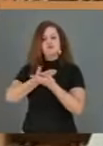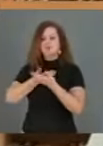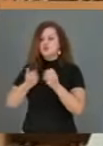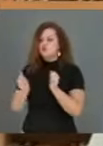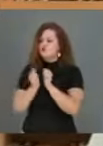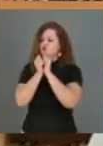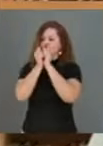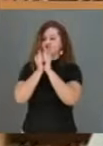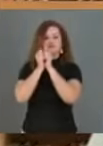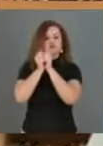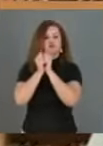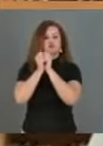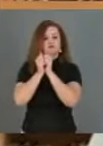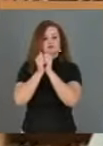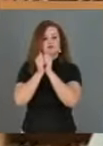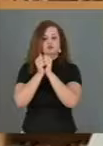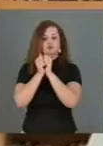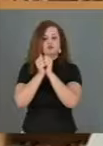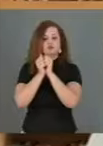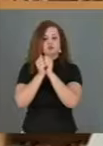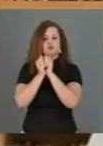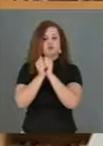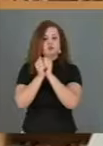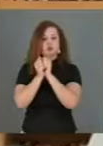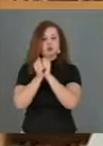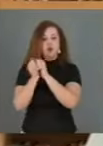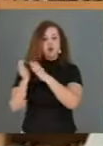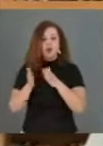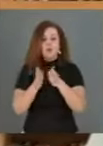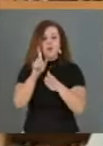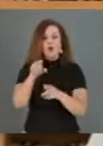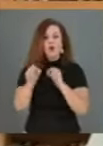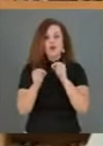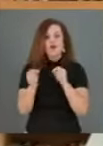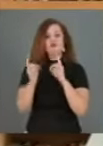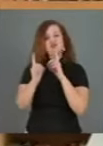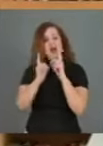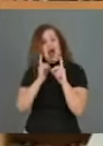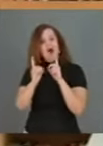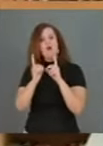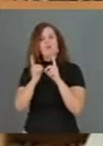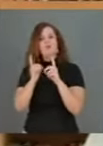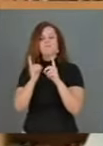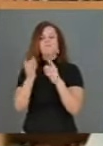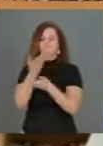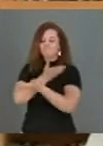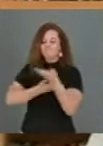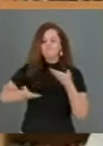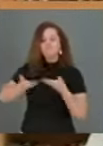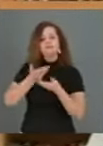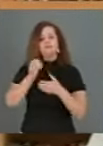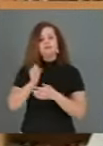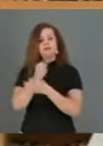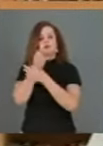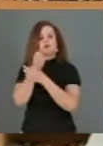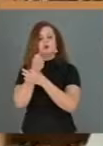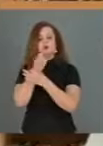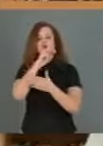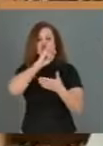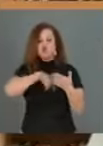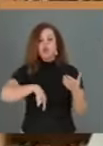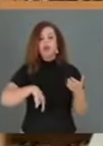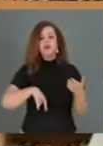O caminho é o diálogo e a construção de uma vida, pai a todos, assegurando a titularidade